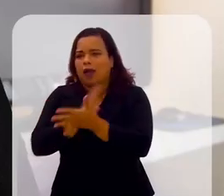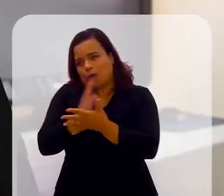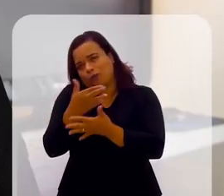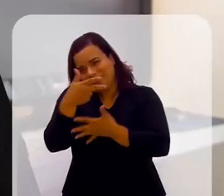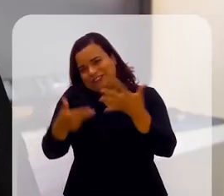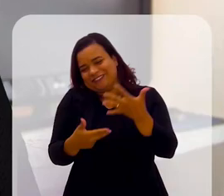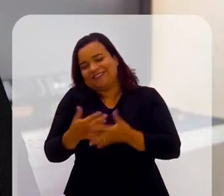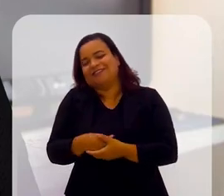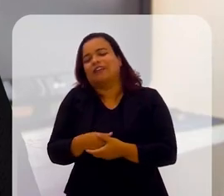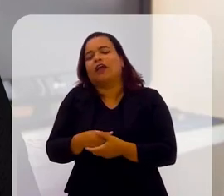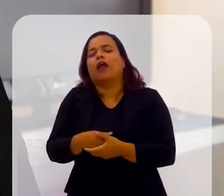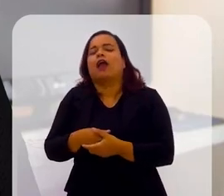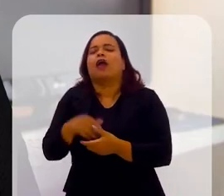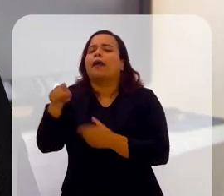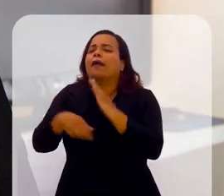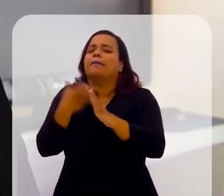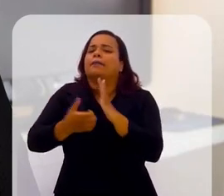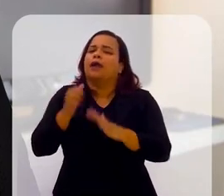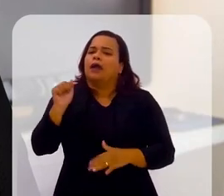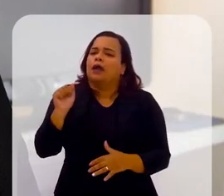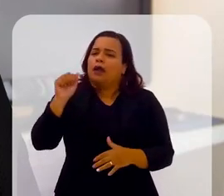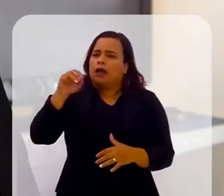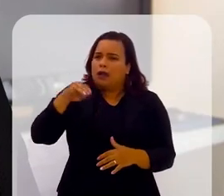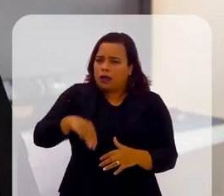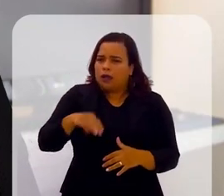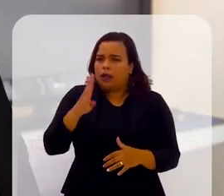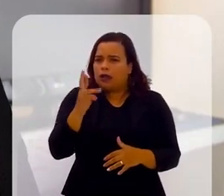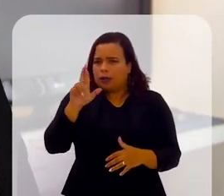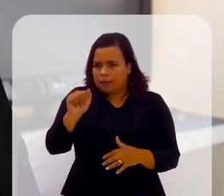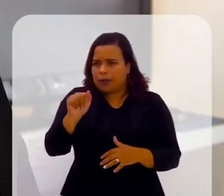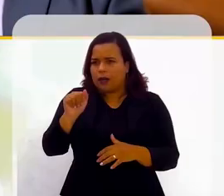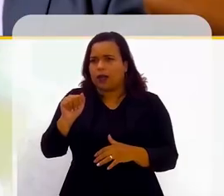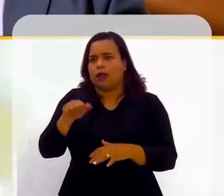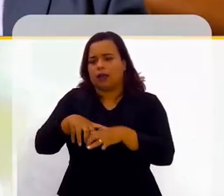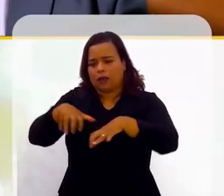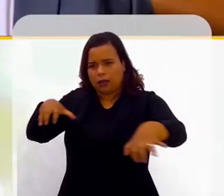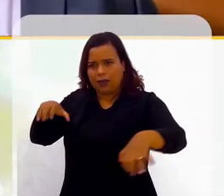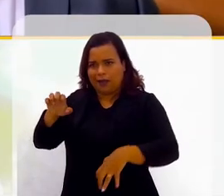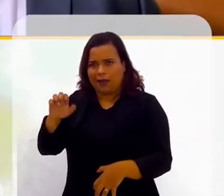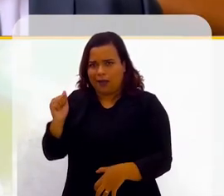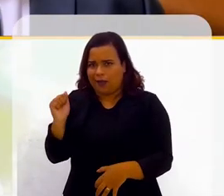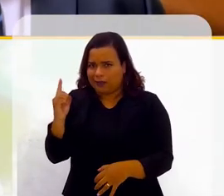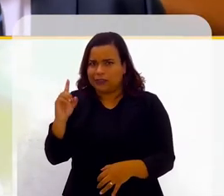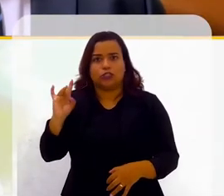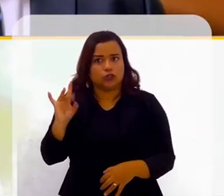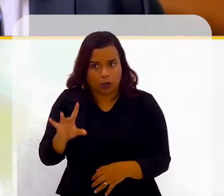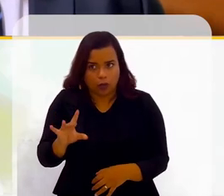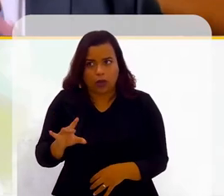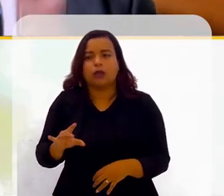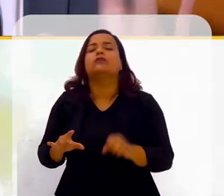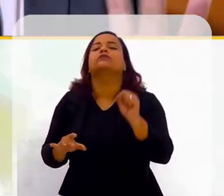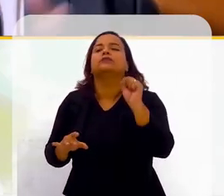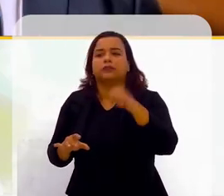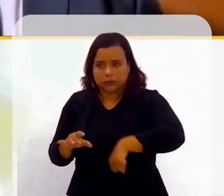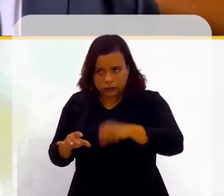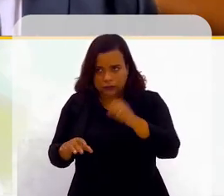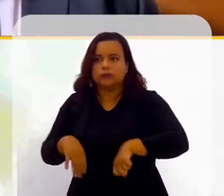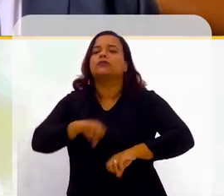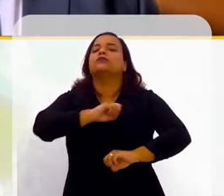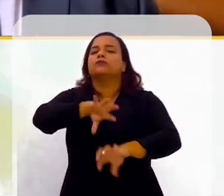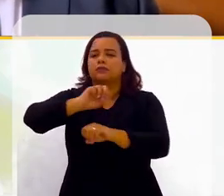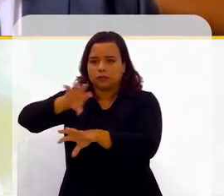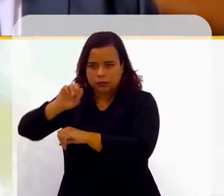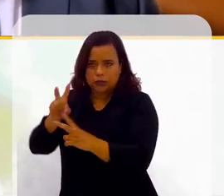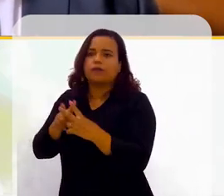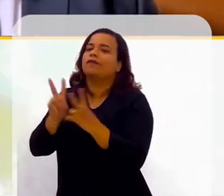algumas, na verdade. A AMBRA só trabalha com EAD? A AMBRA hoje a gente só trabalha com o ensino